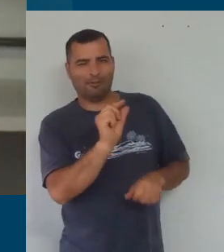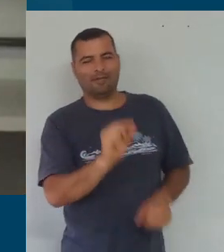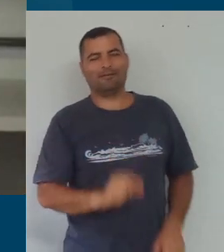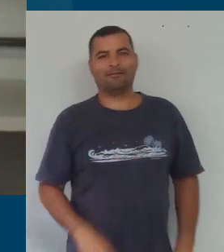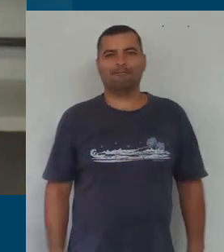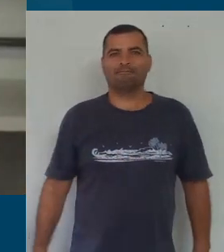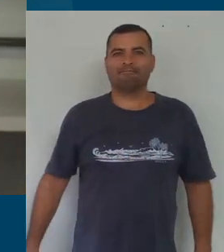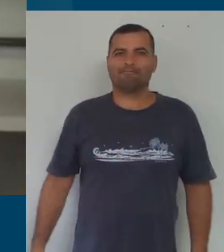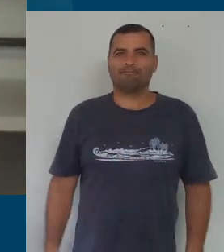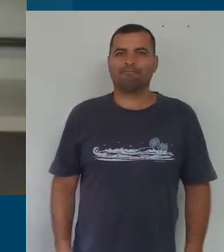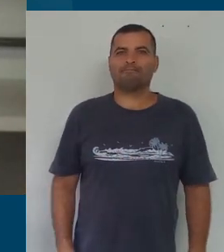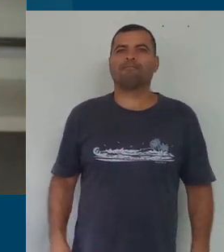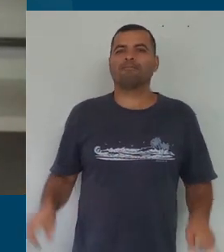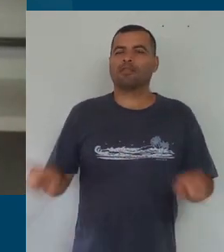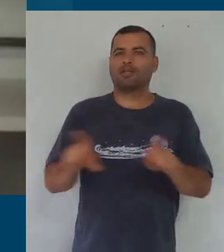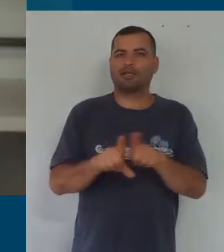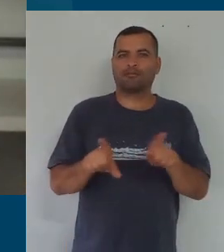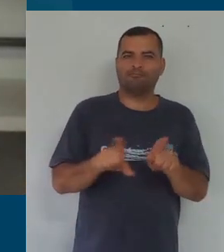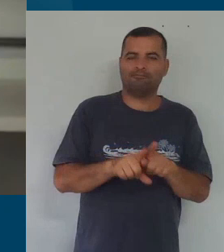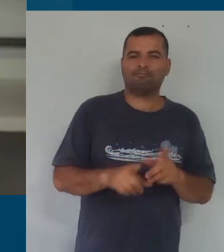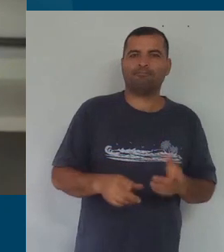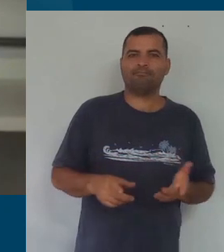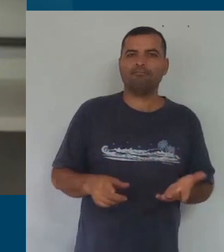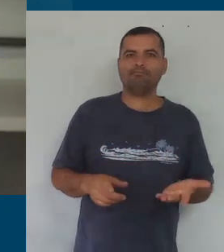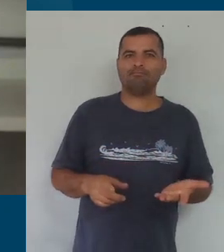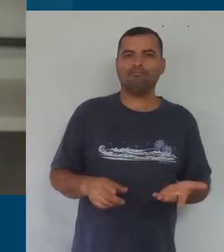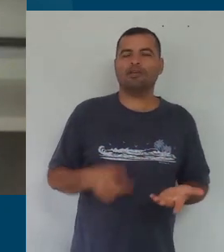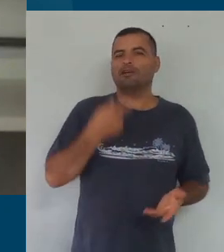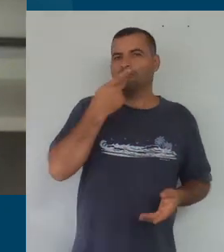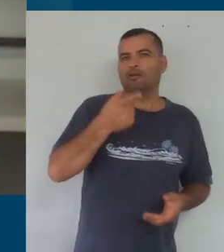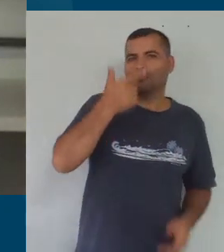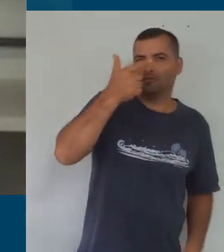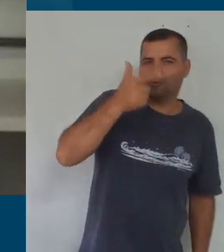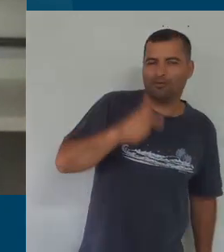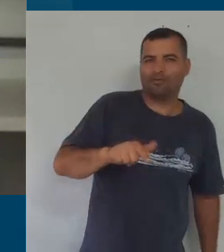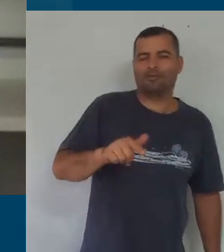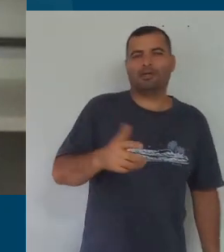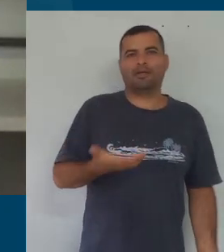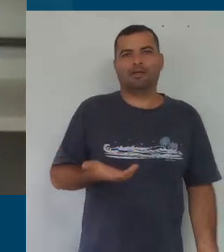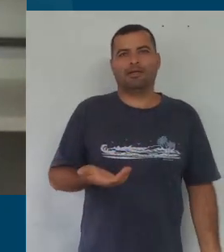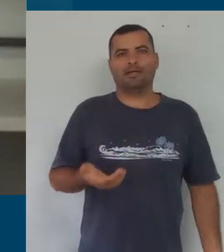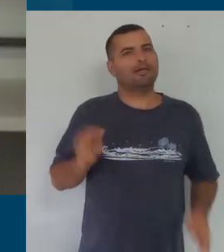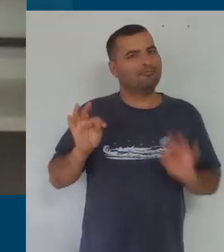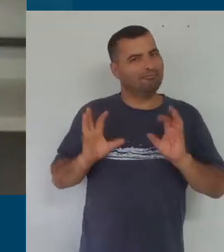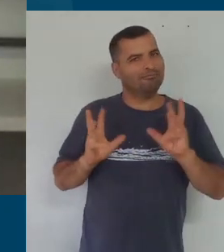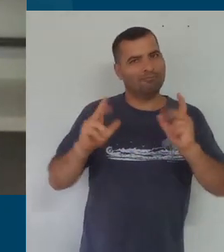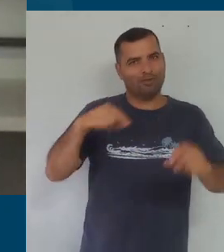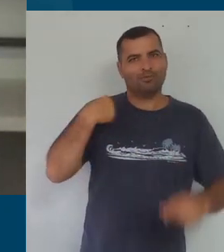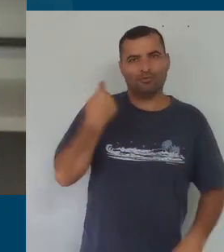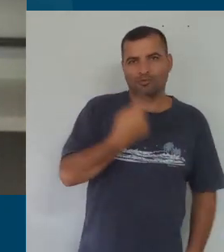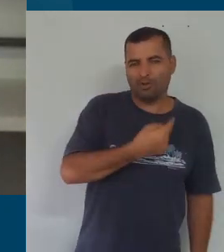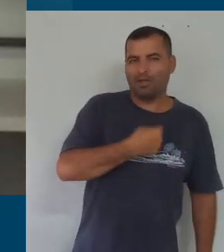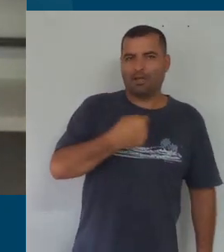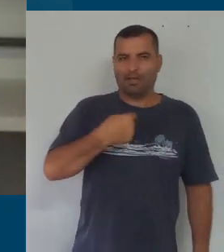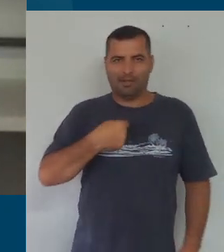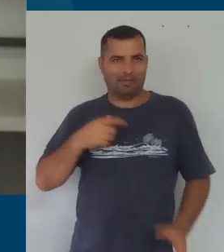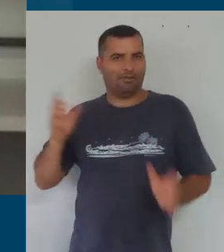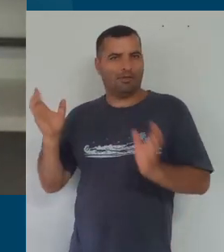mas só reiterar que para todos nós, para mim, para a nossa equipe,